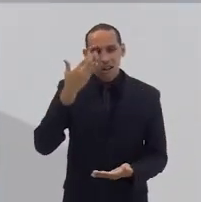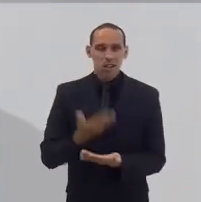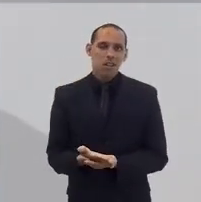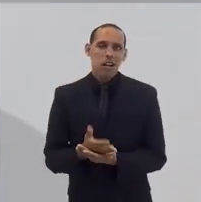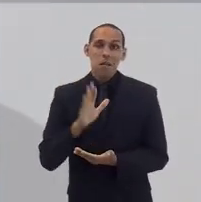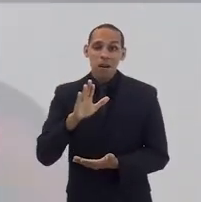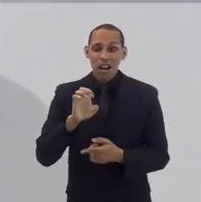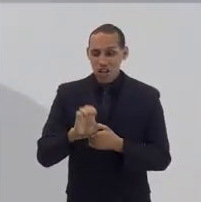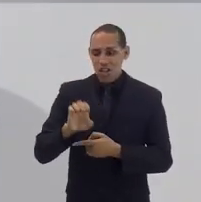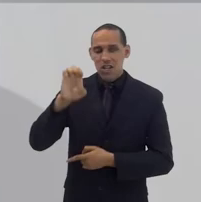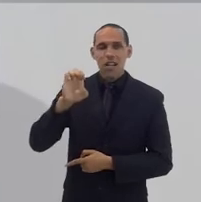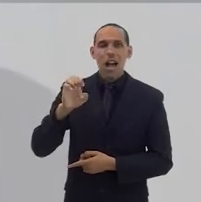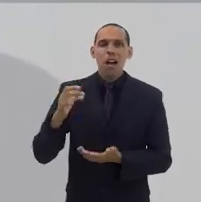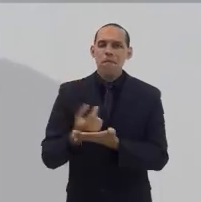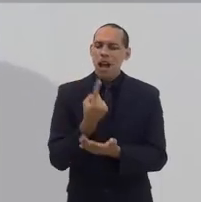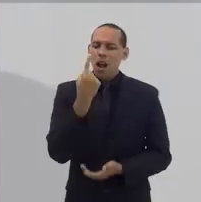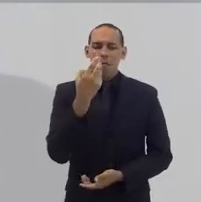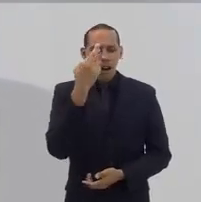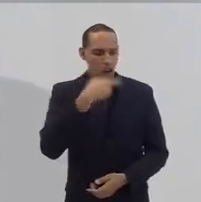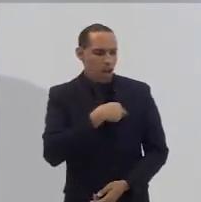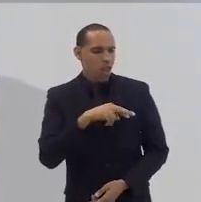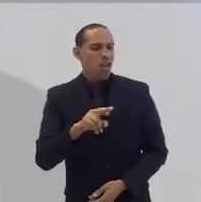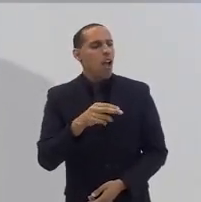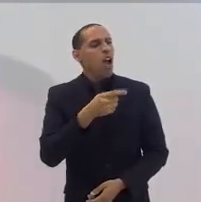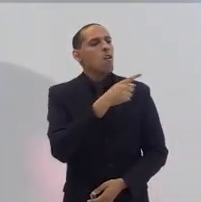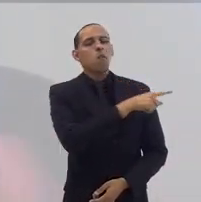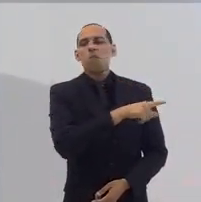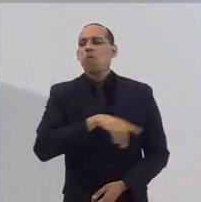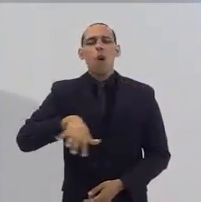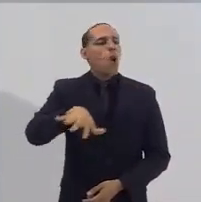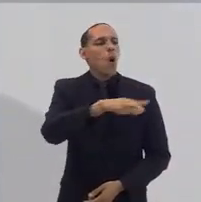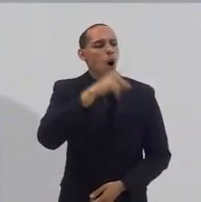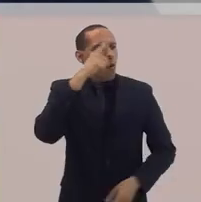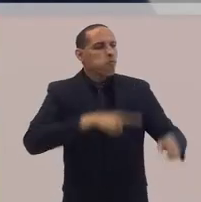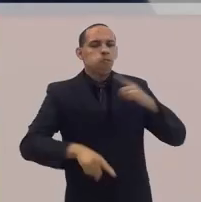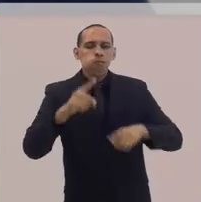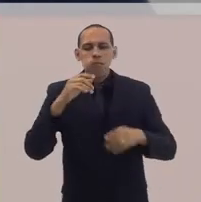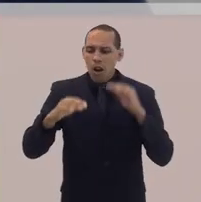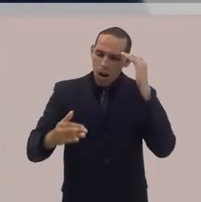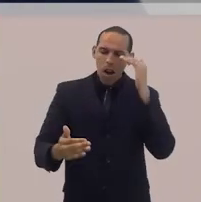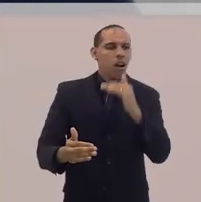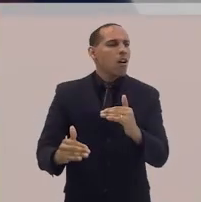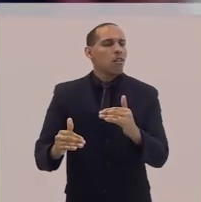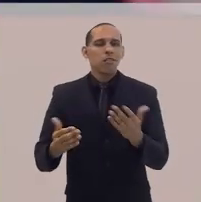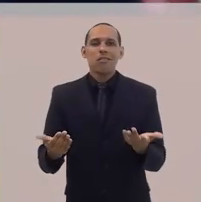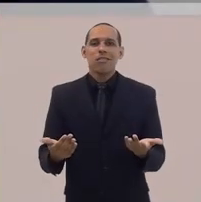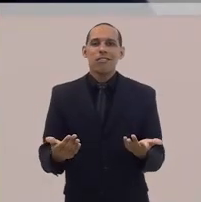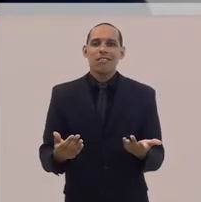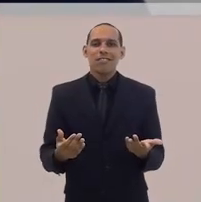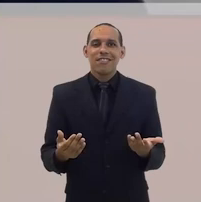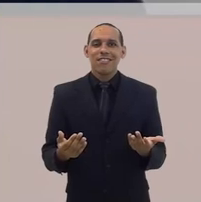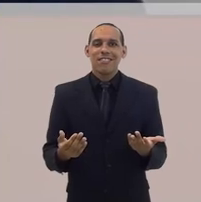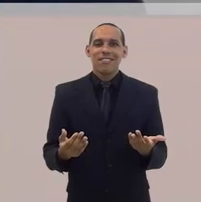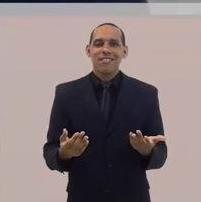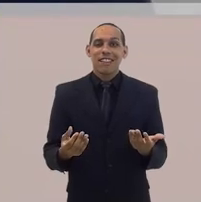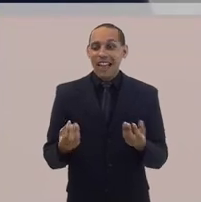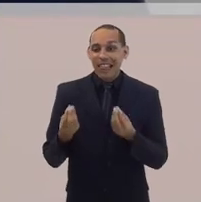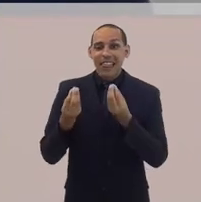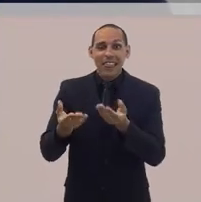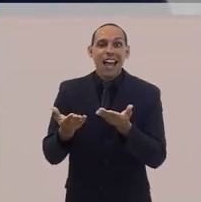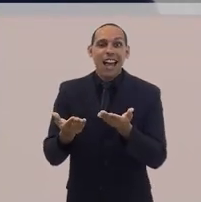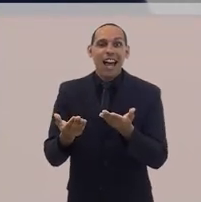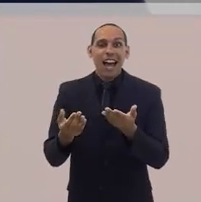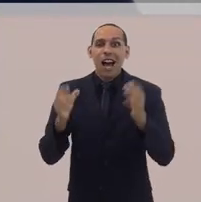o Estado não pode pegar uma crença religiosa e impor ao conjunto da sociedade. Nem beneficiar apenas essa